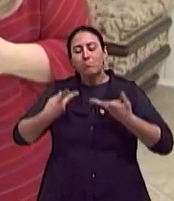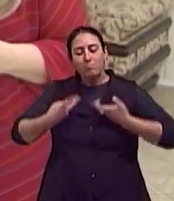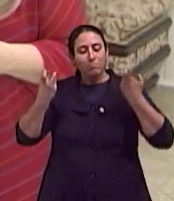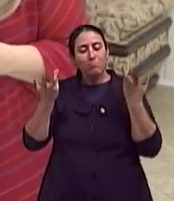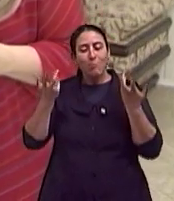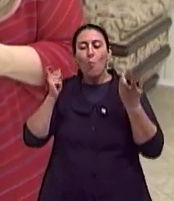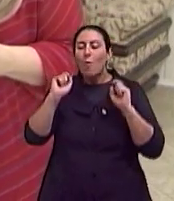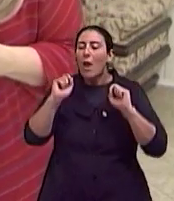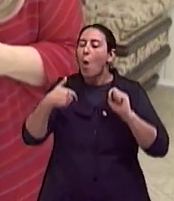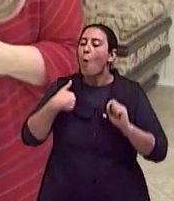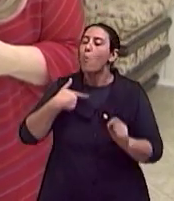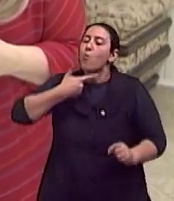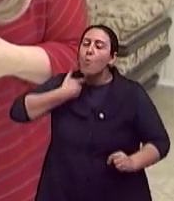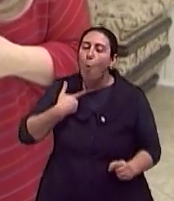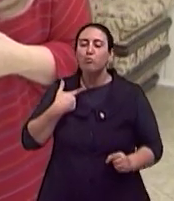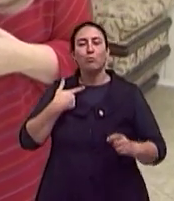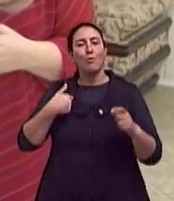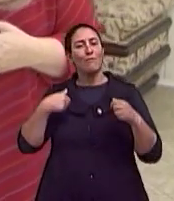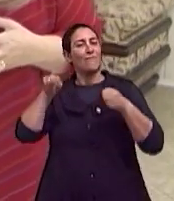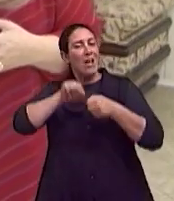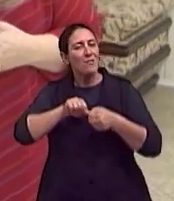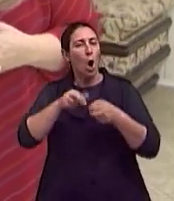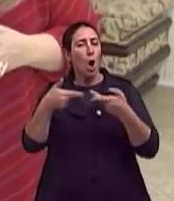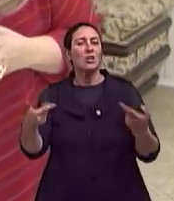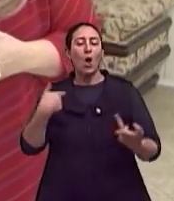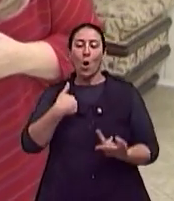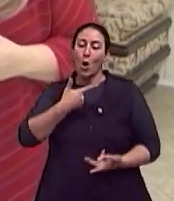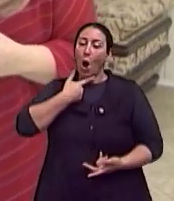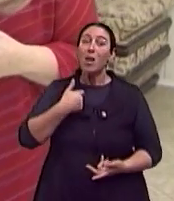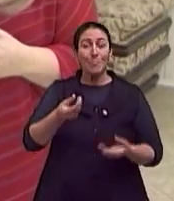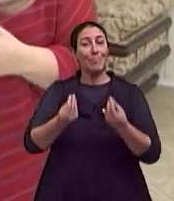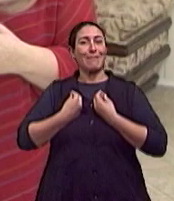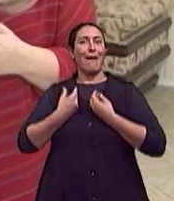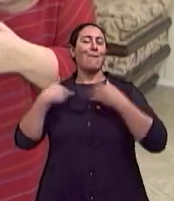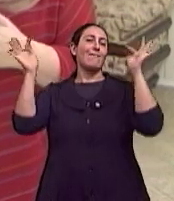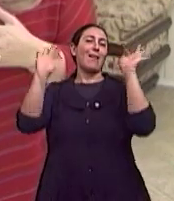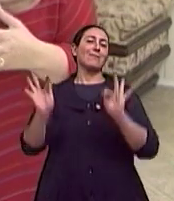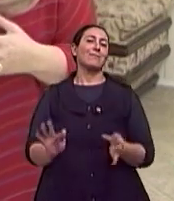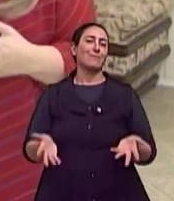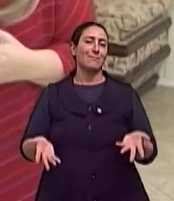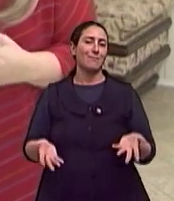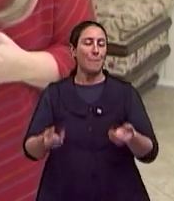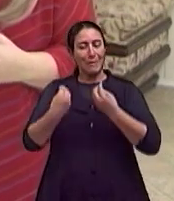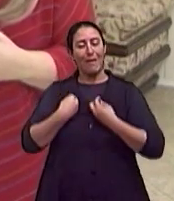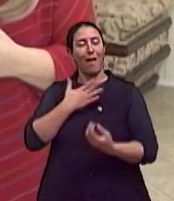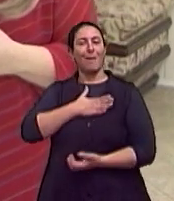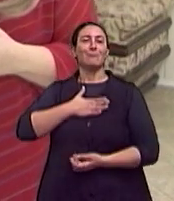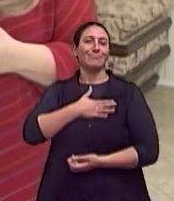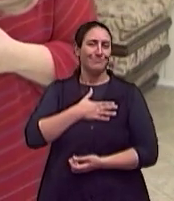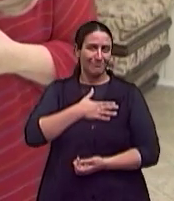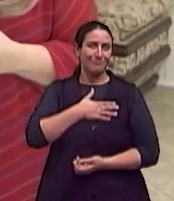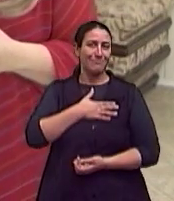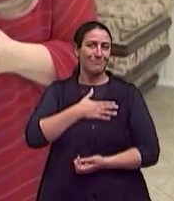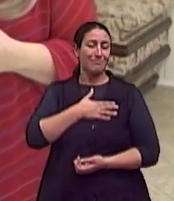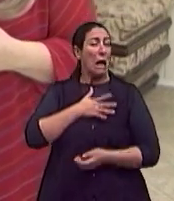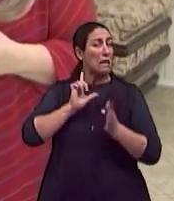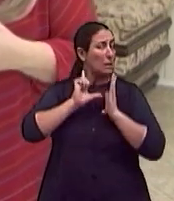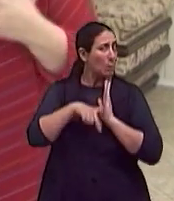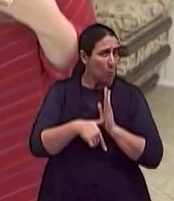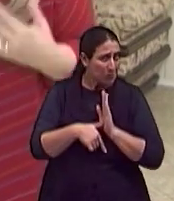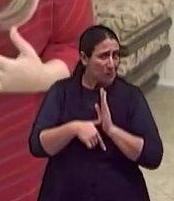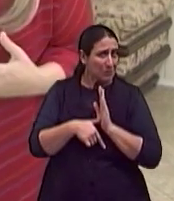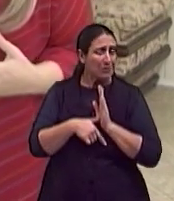fazer programas que te façam feliz, que te deem bem-estar, né? Depois,